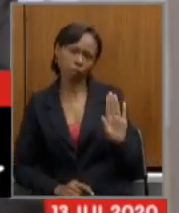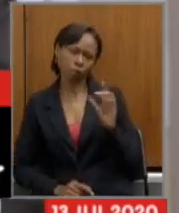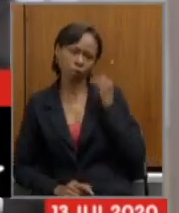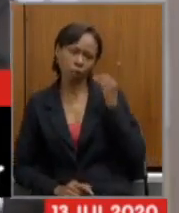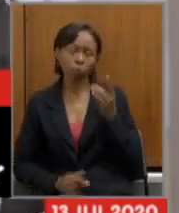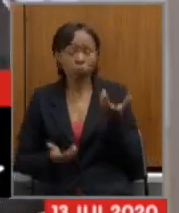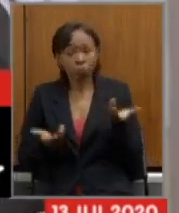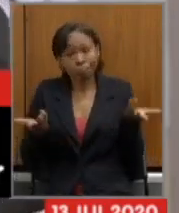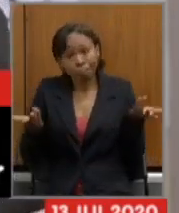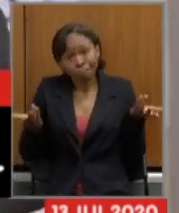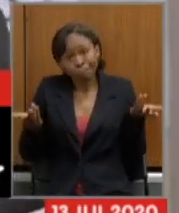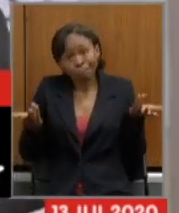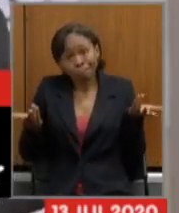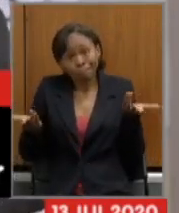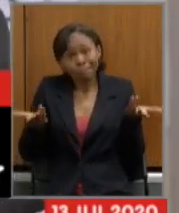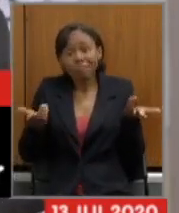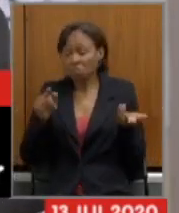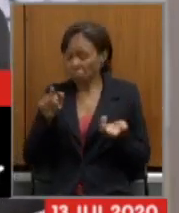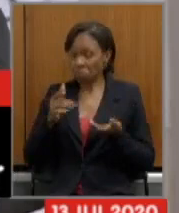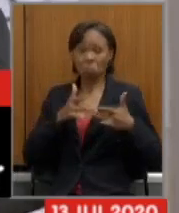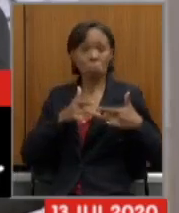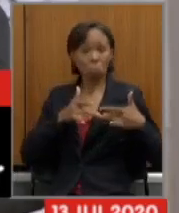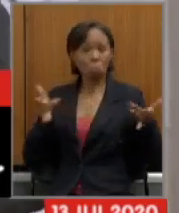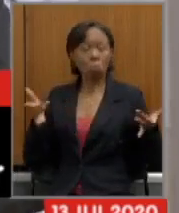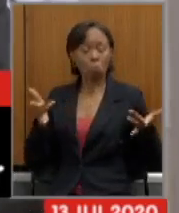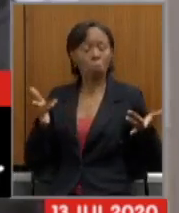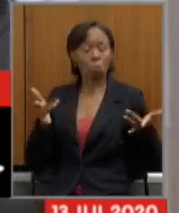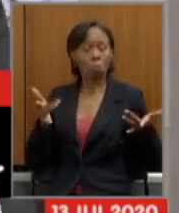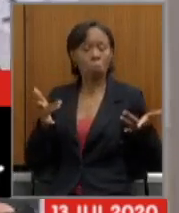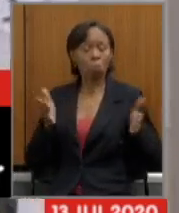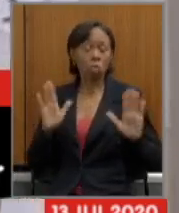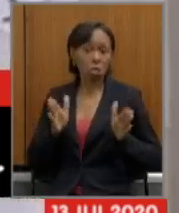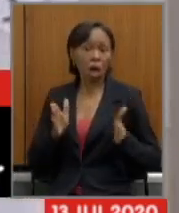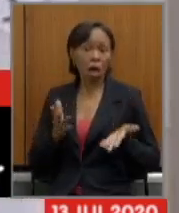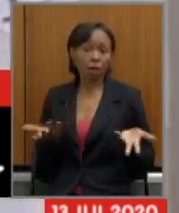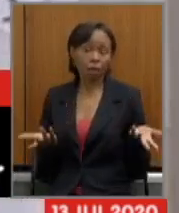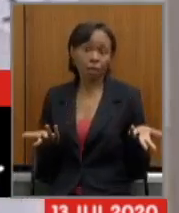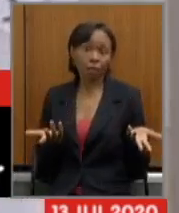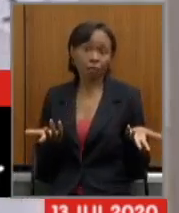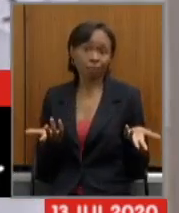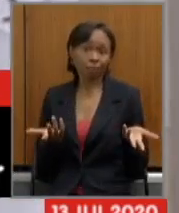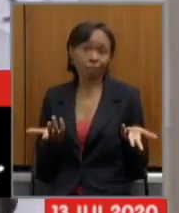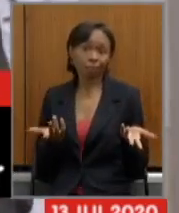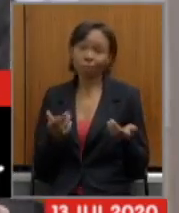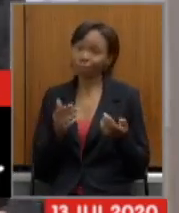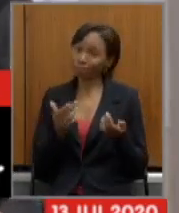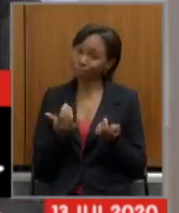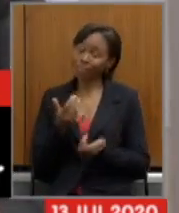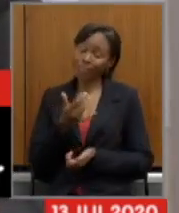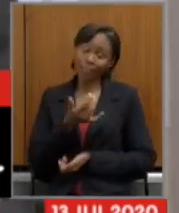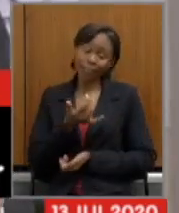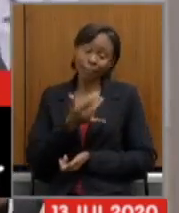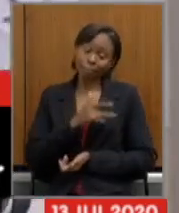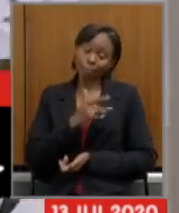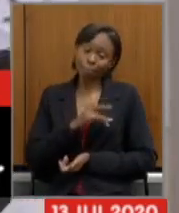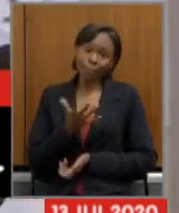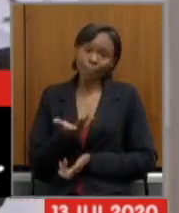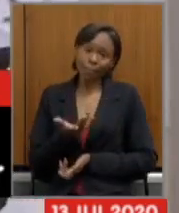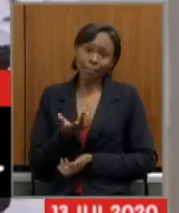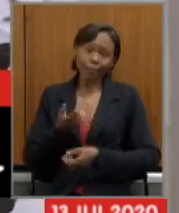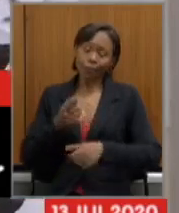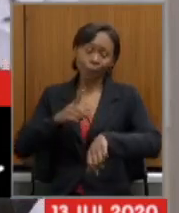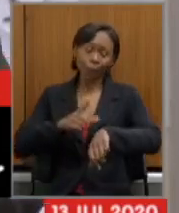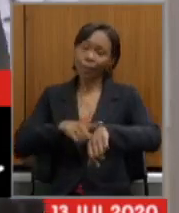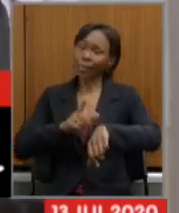já há alguma generosidade uma pena que não são o tempo necessário ao debate